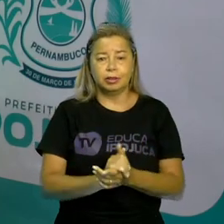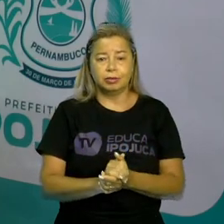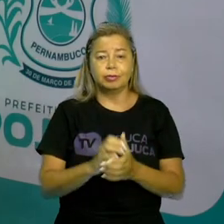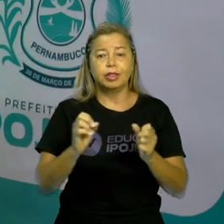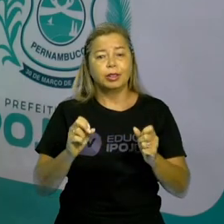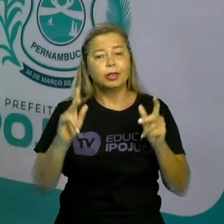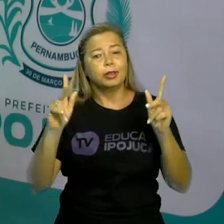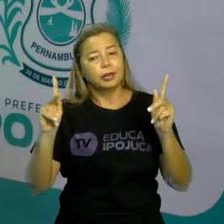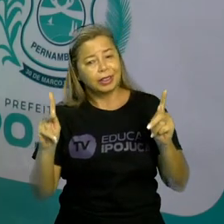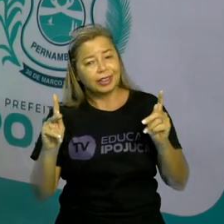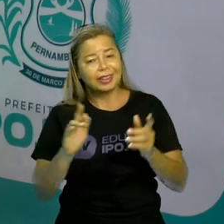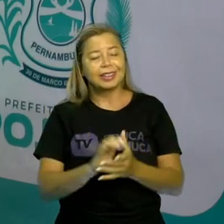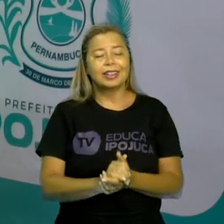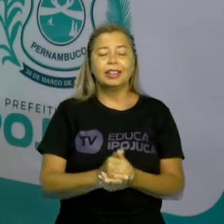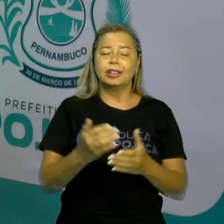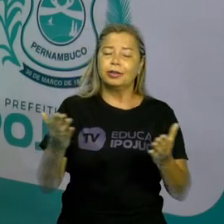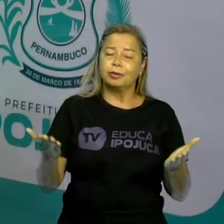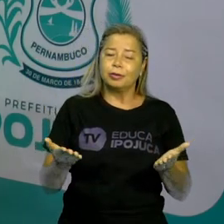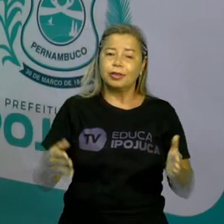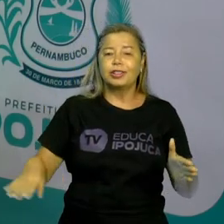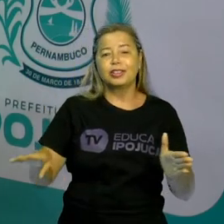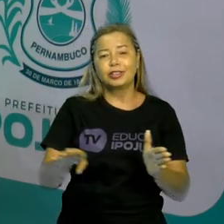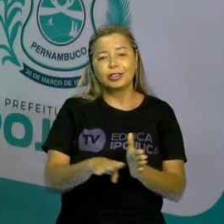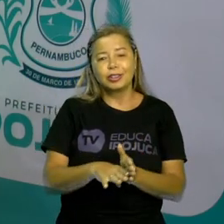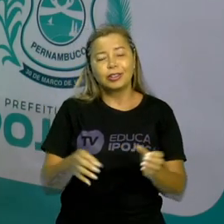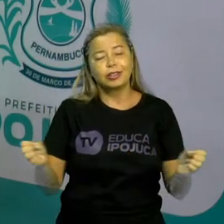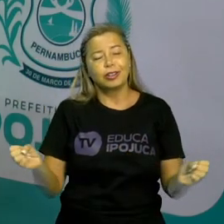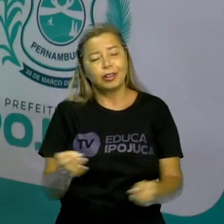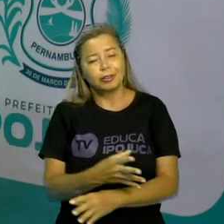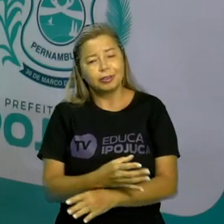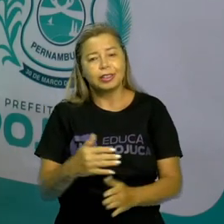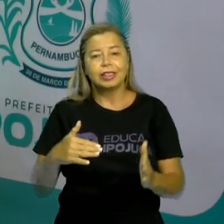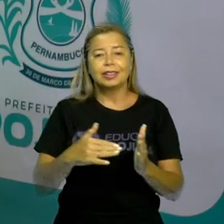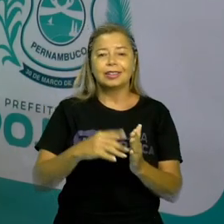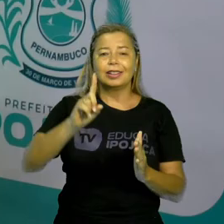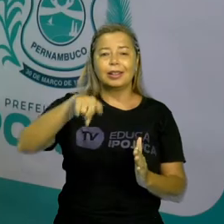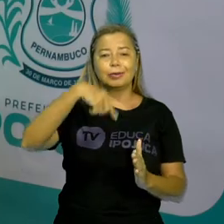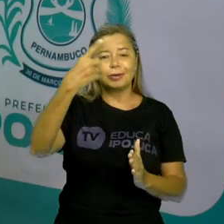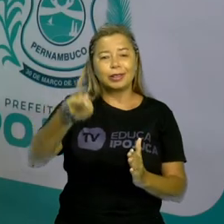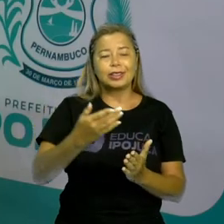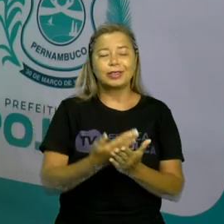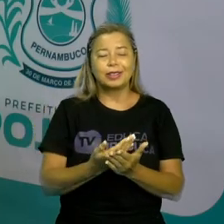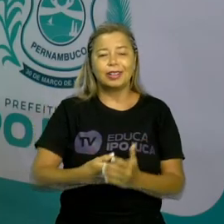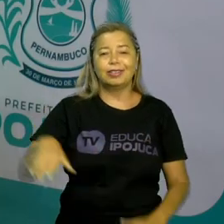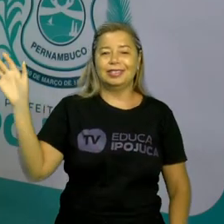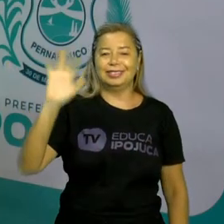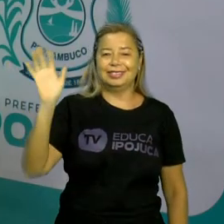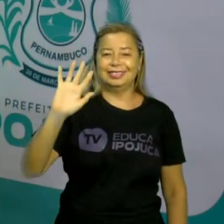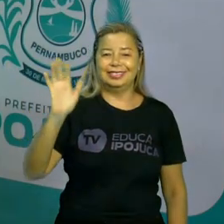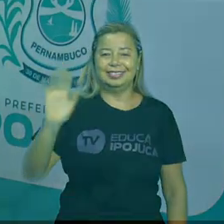a gente encerra a nossa aula de hoje e eu espero vocês na nossa próxima aula. Valeu!